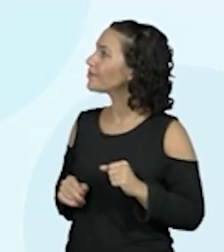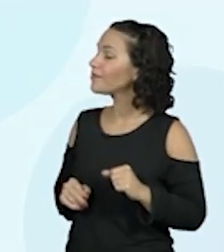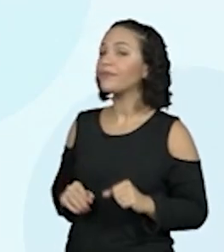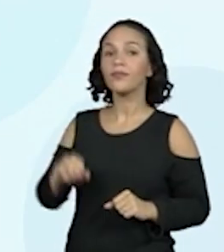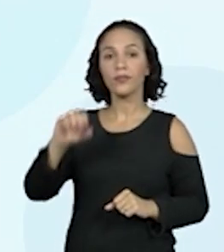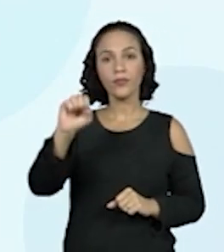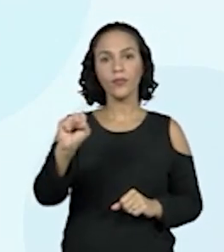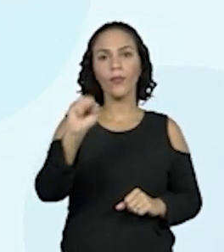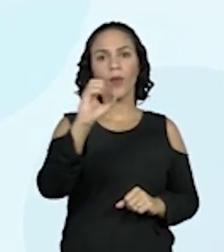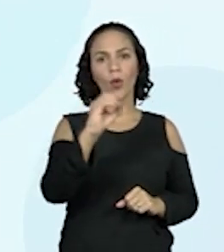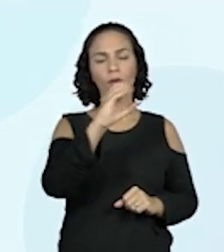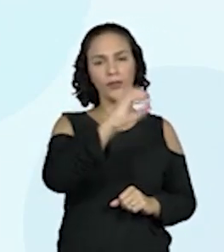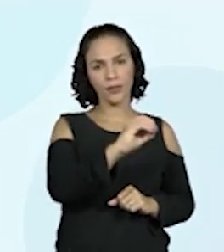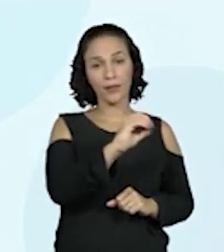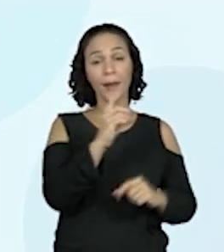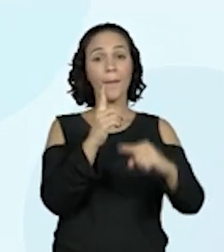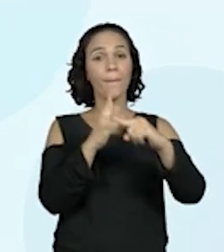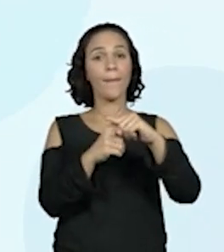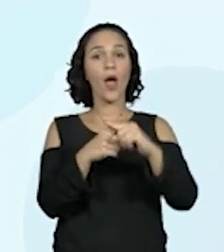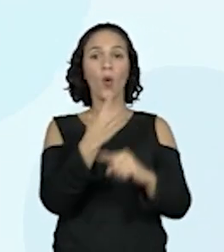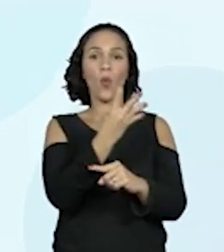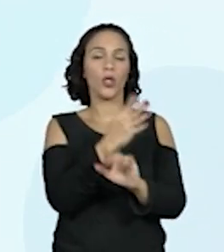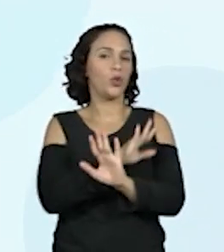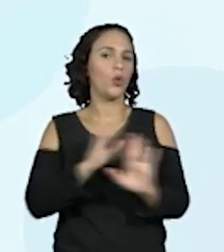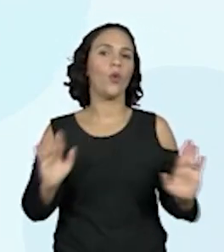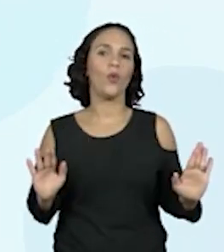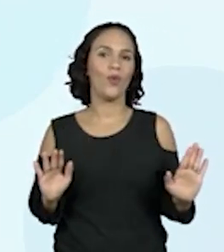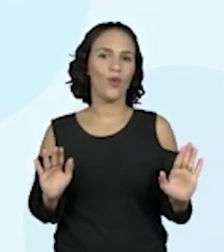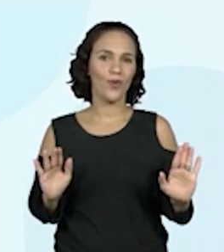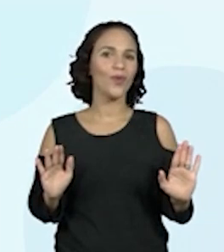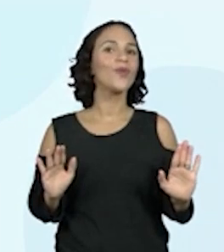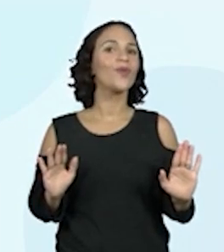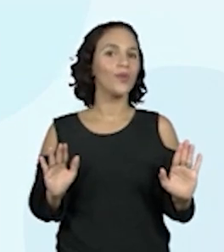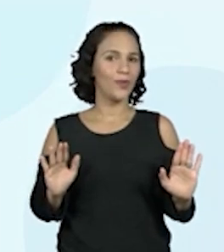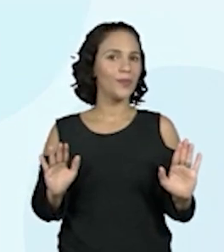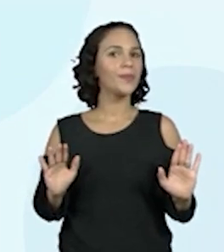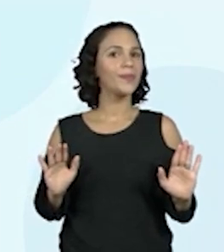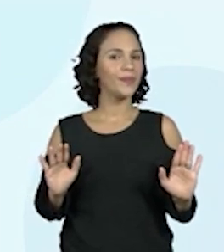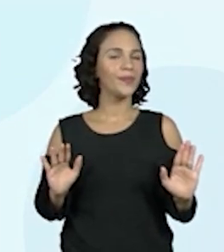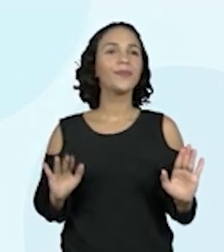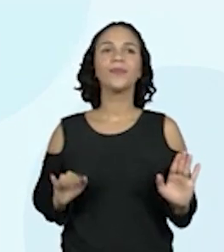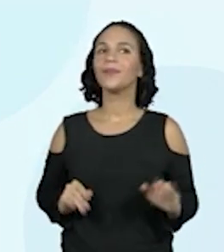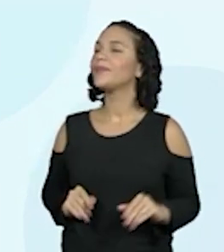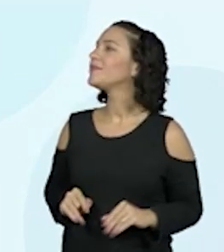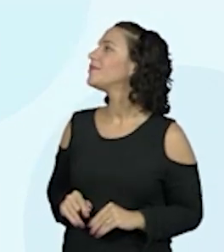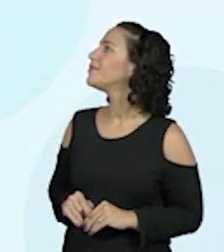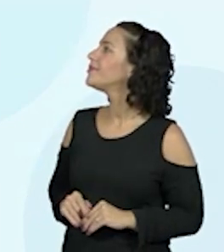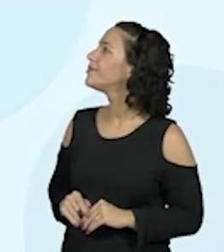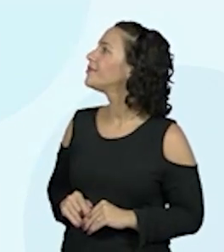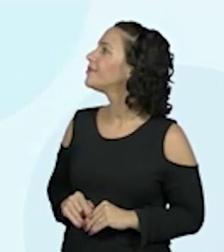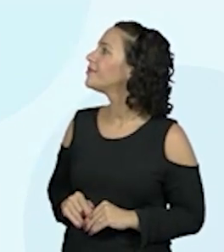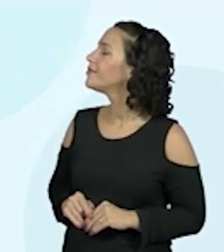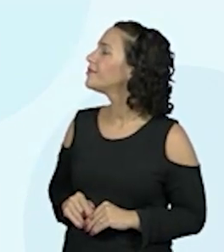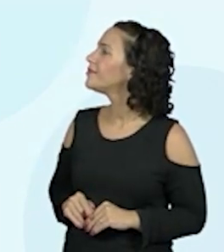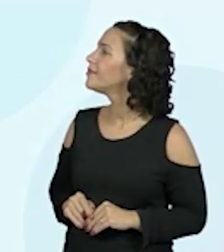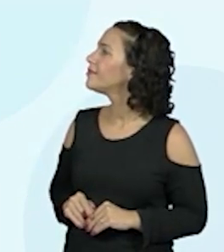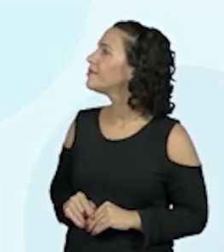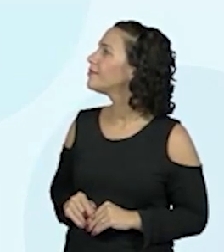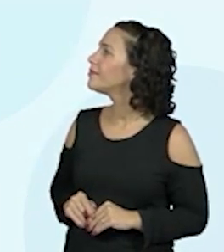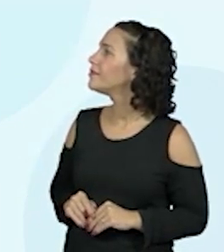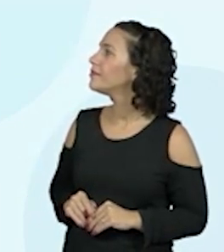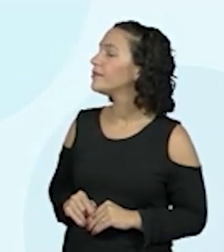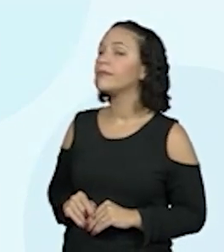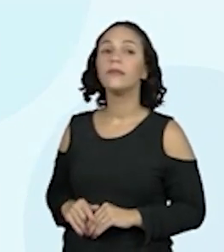unidade. Né? Quatro unidades. Então, temos aqui, ó. Para